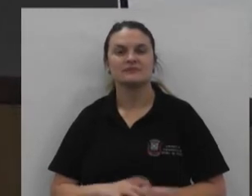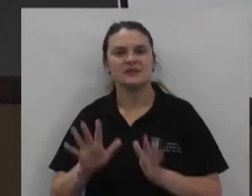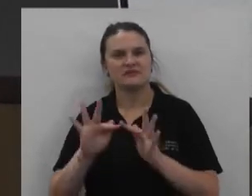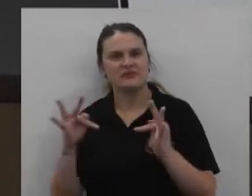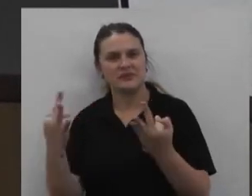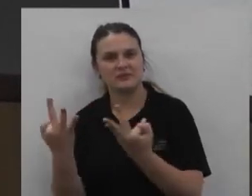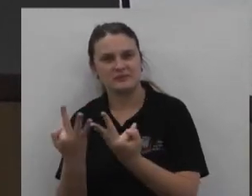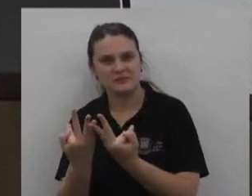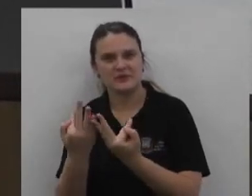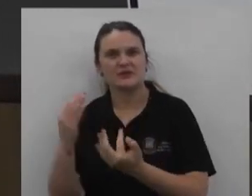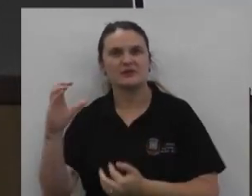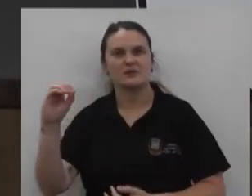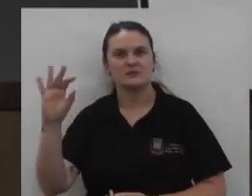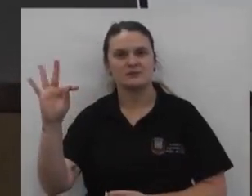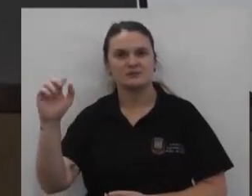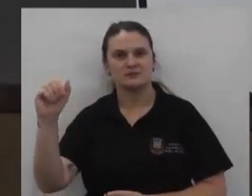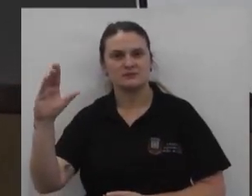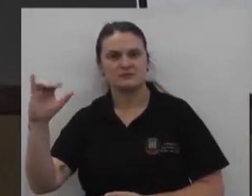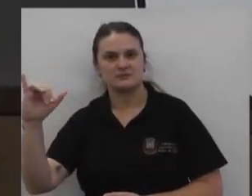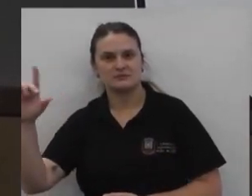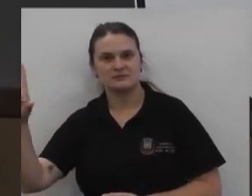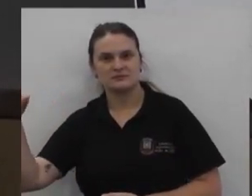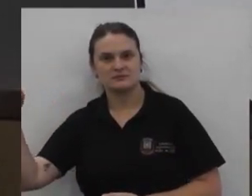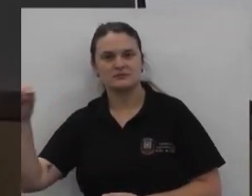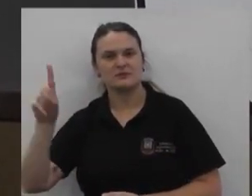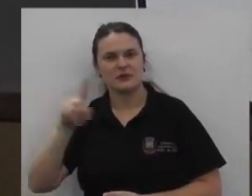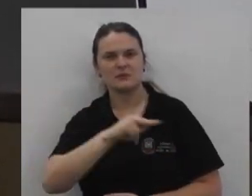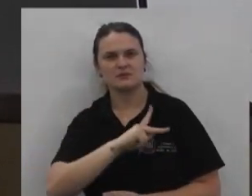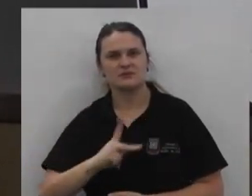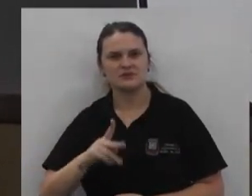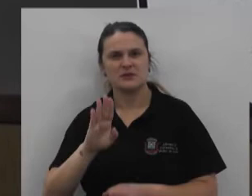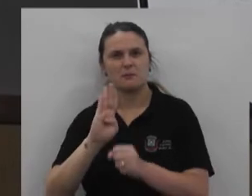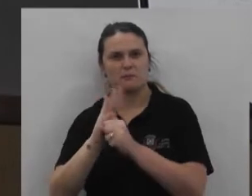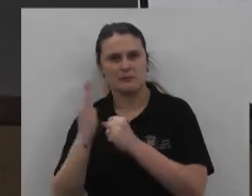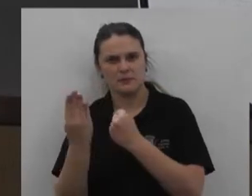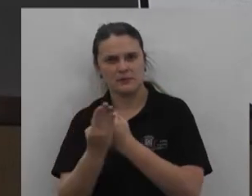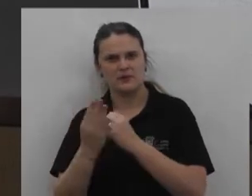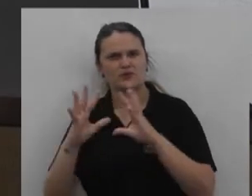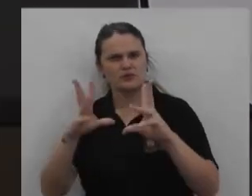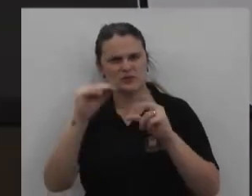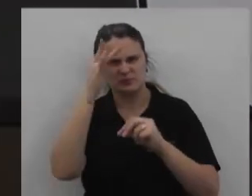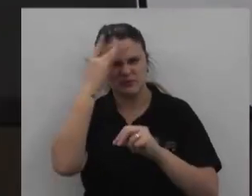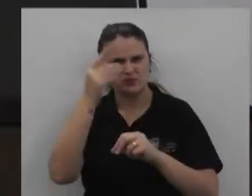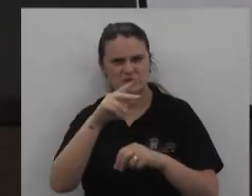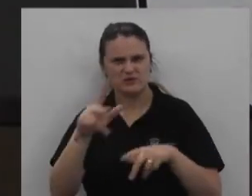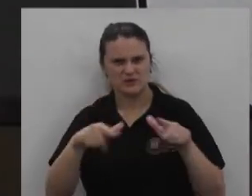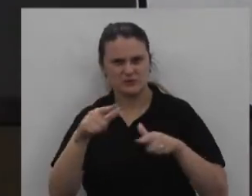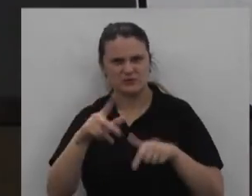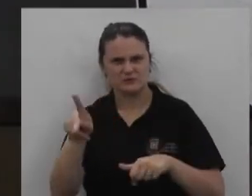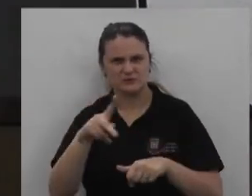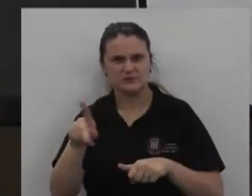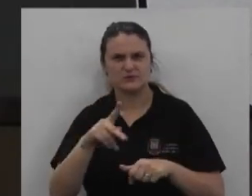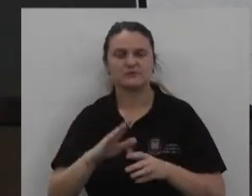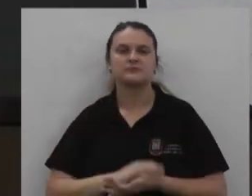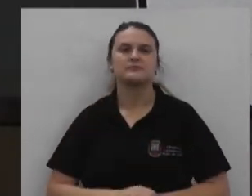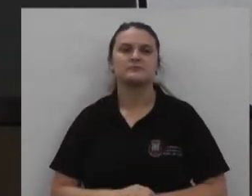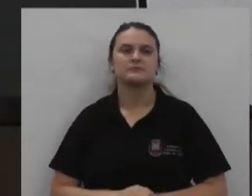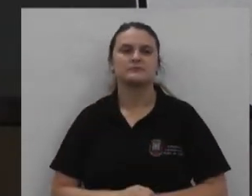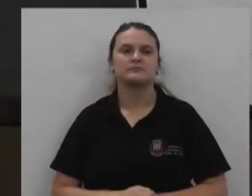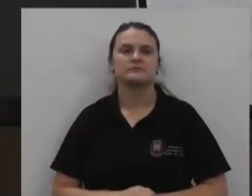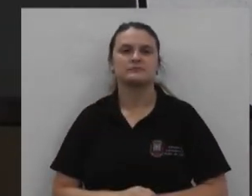Família Do Sr. Otacílio Presidente Dos bairros Todos da educação Como um todo